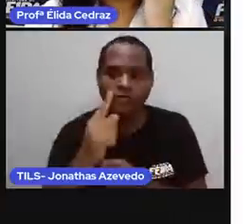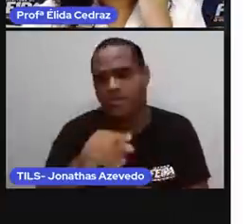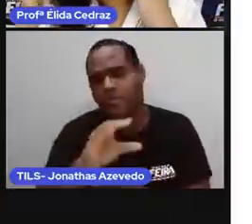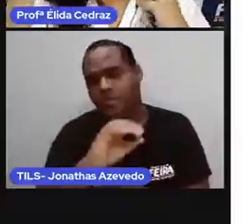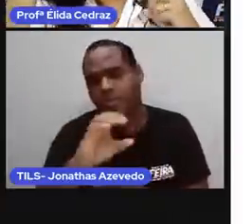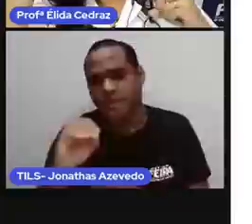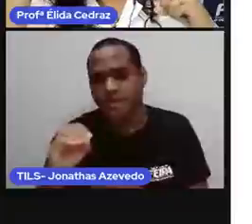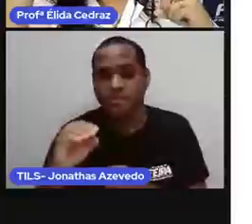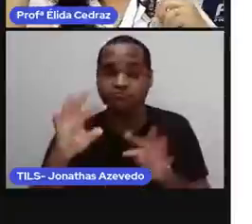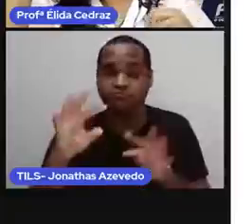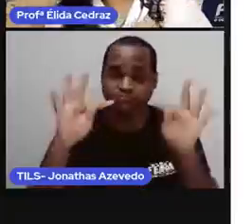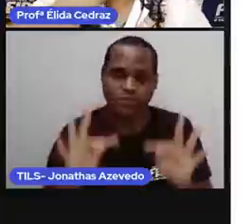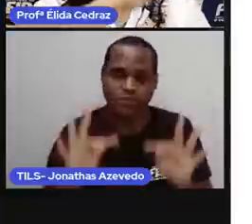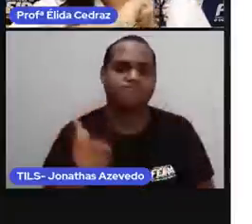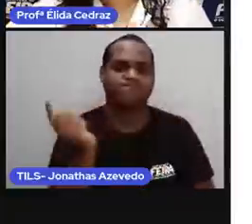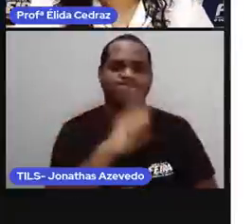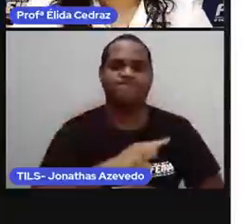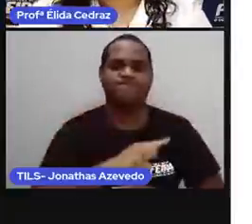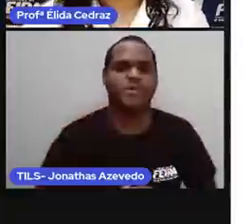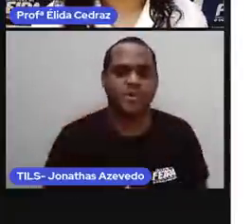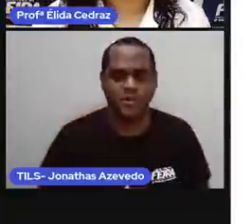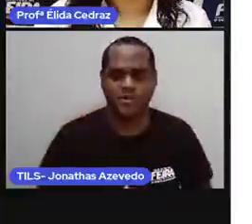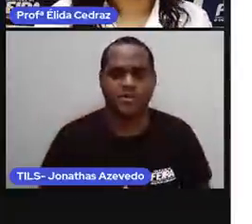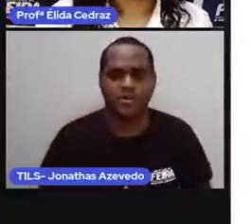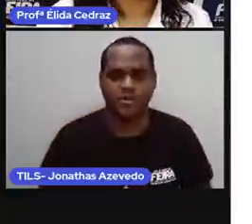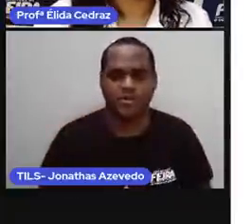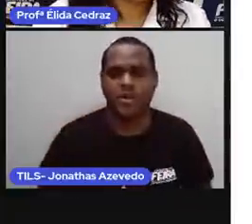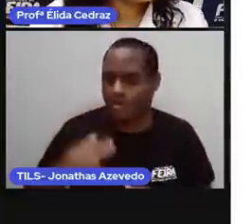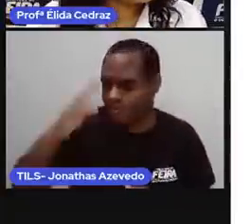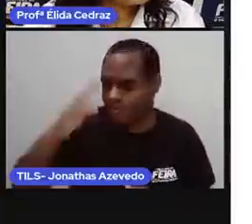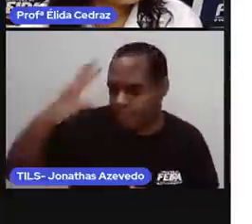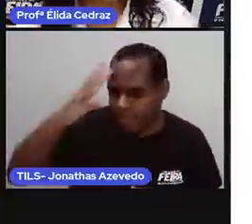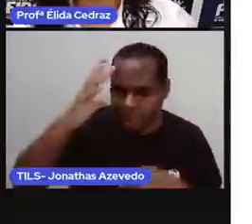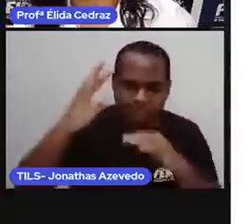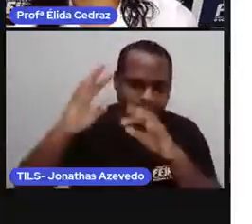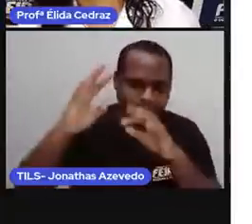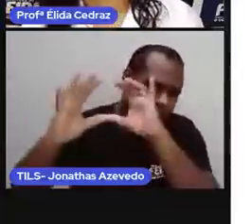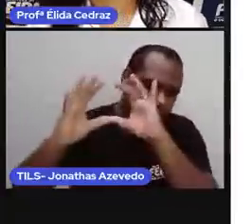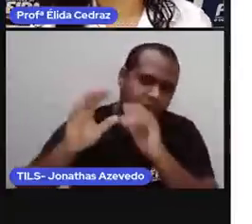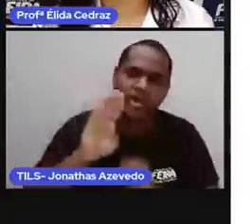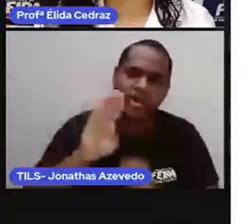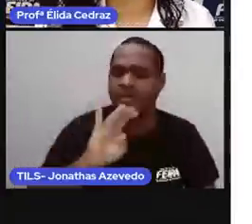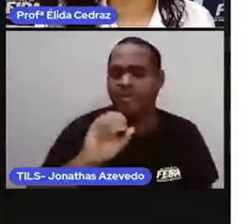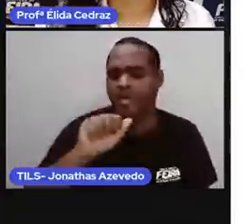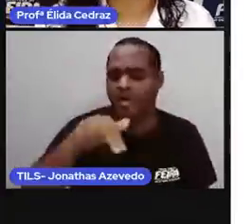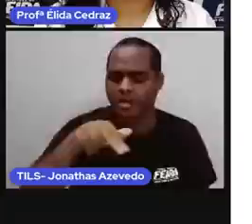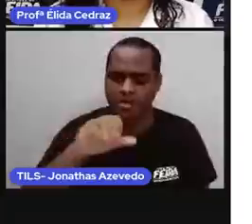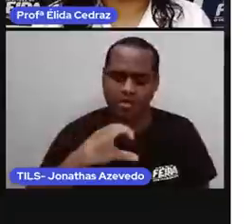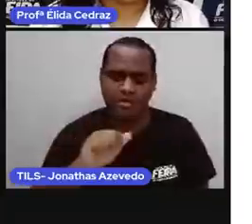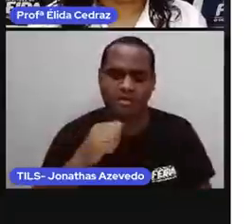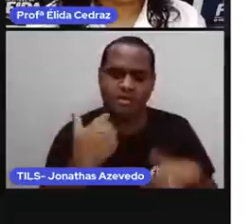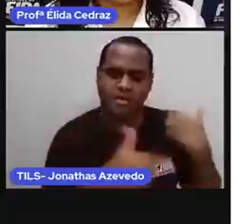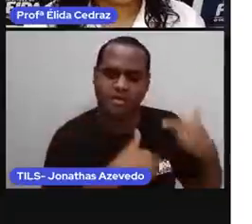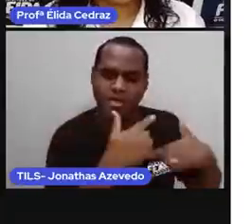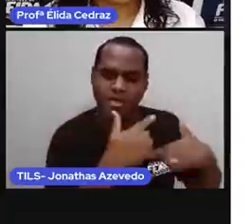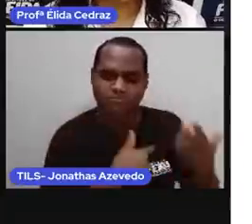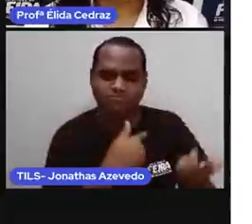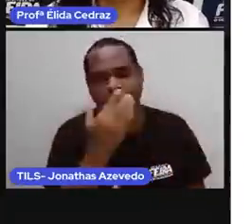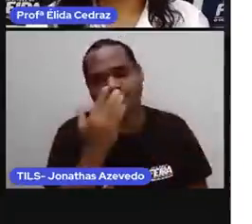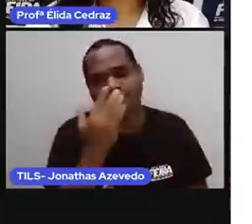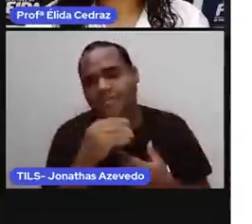Vamos usar a nossa cuca agora. Bianca trabalha em um abrigo de animais.